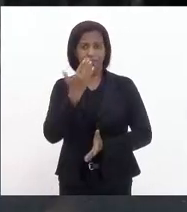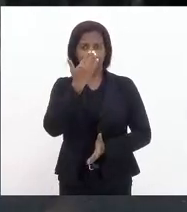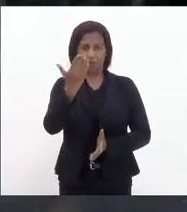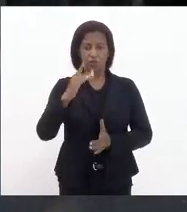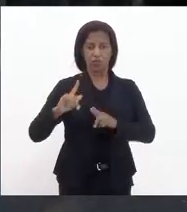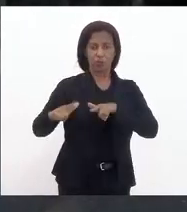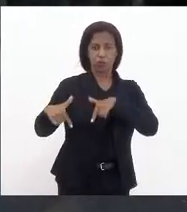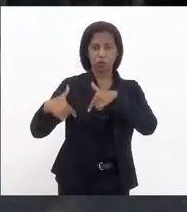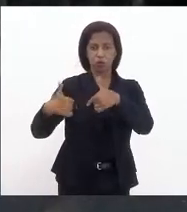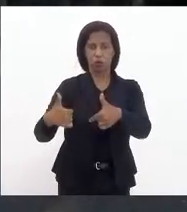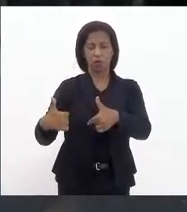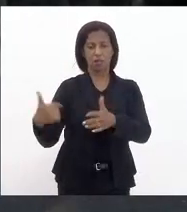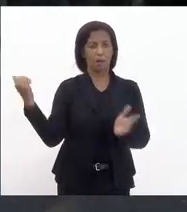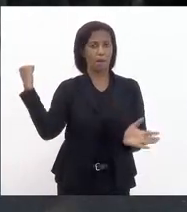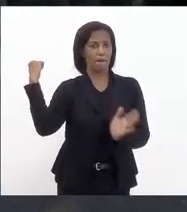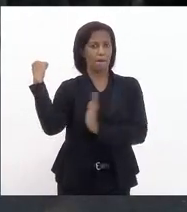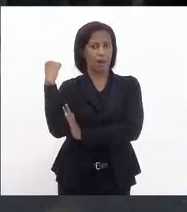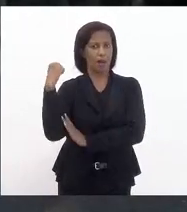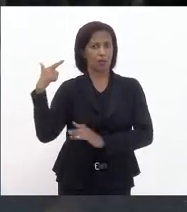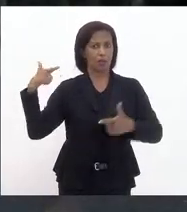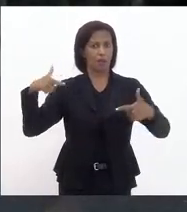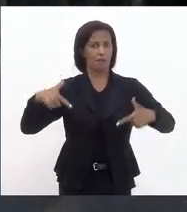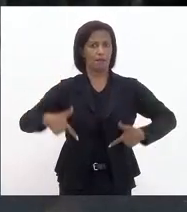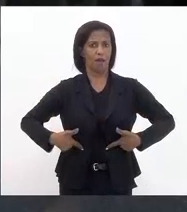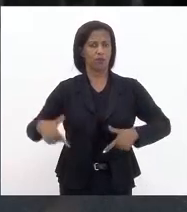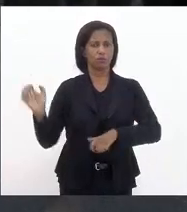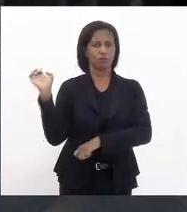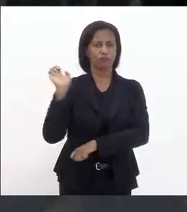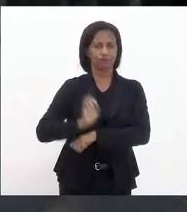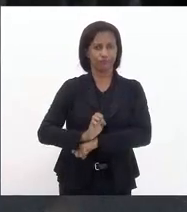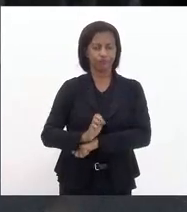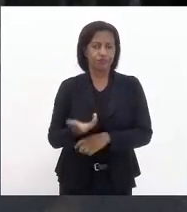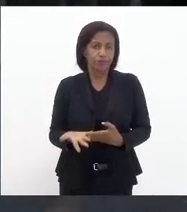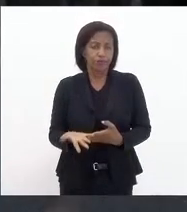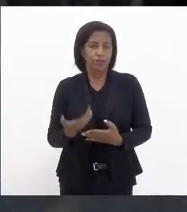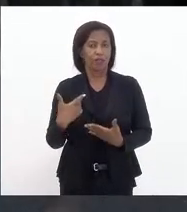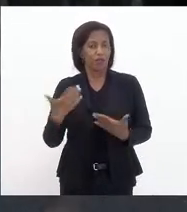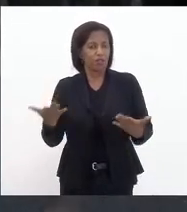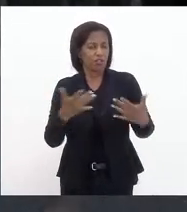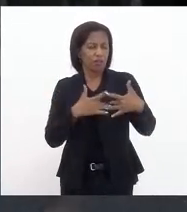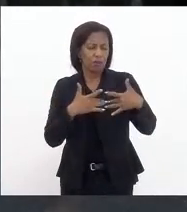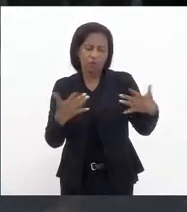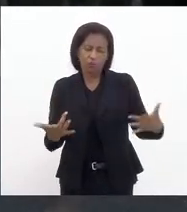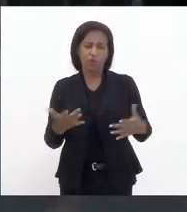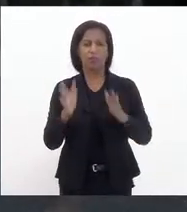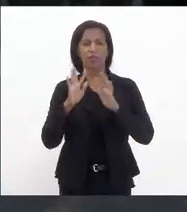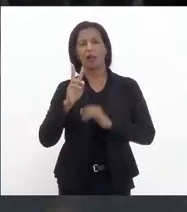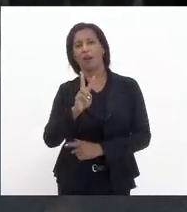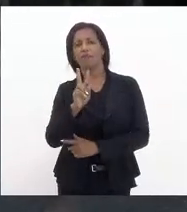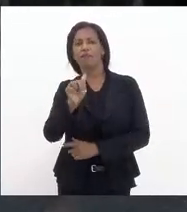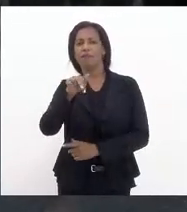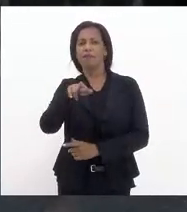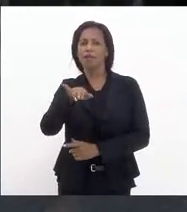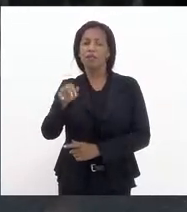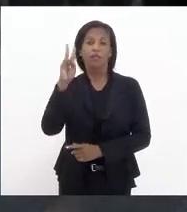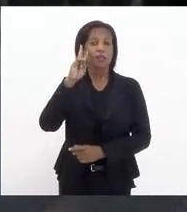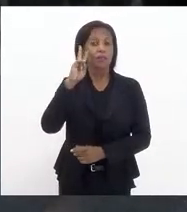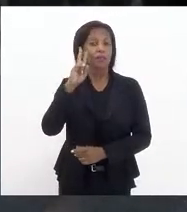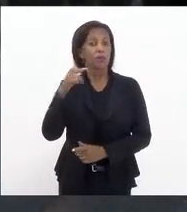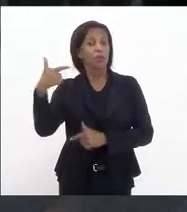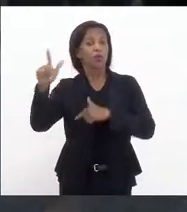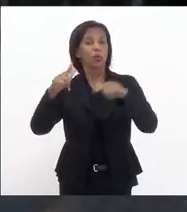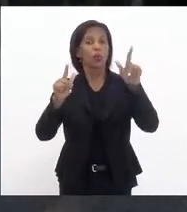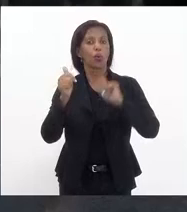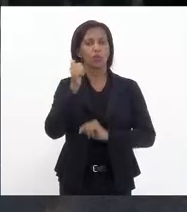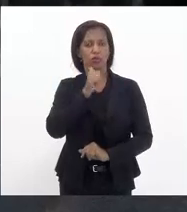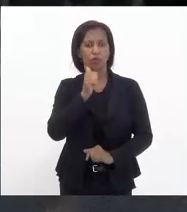uma ação do braço armado do estado então quero deixar aqui a minha solidariedade a Vanessa lembrando que outras